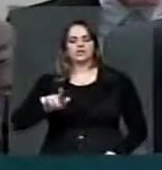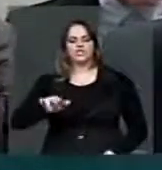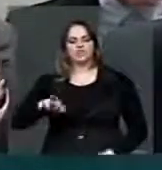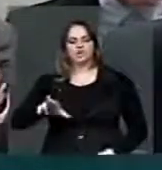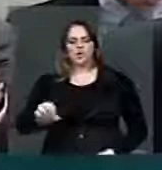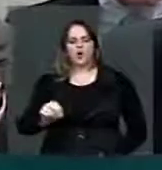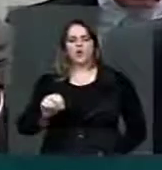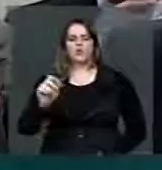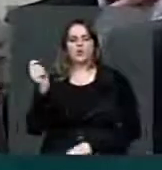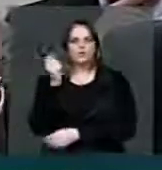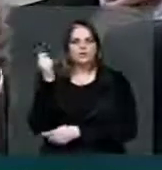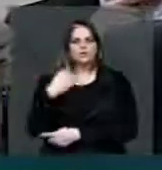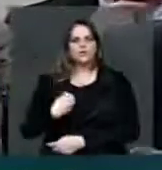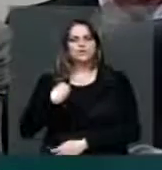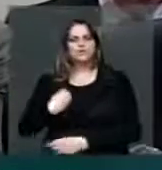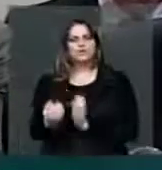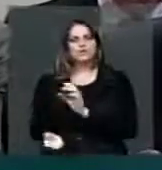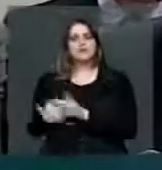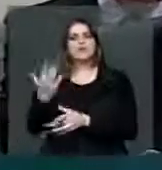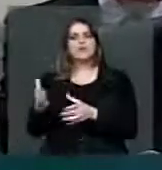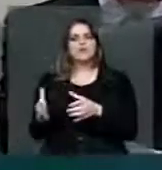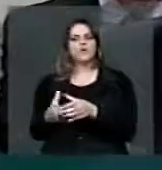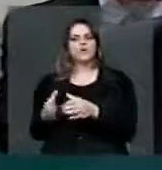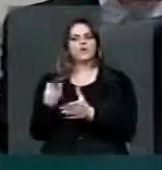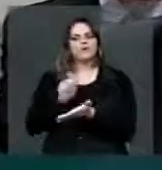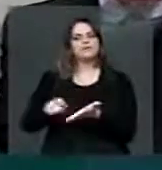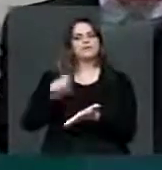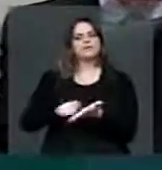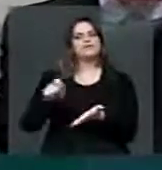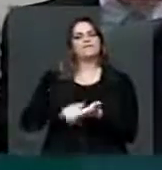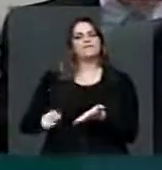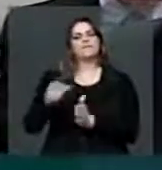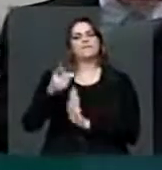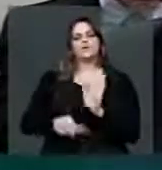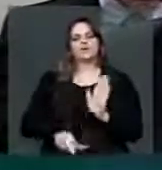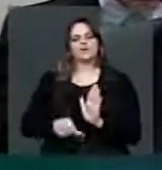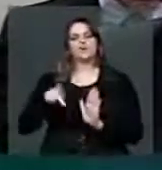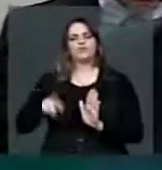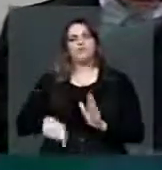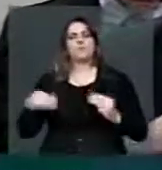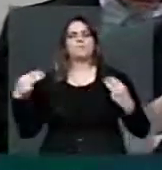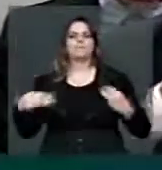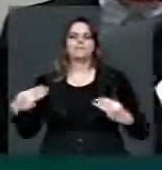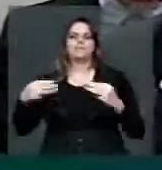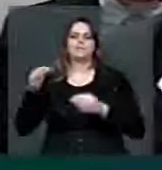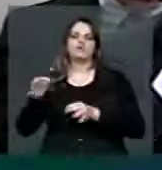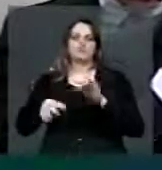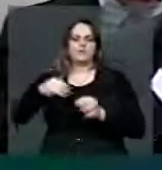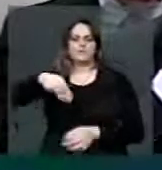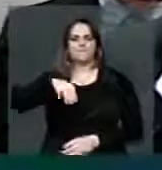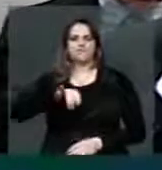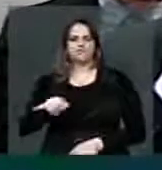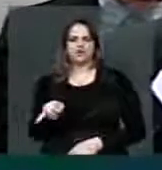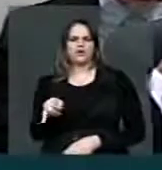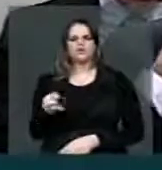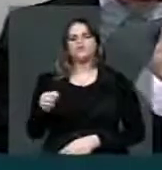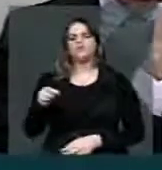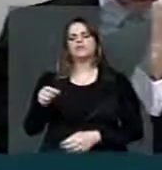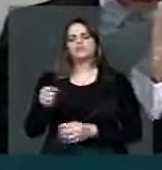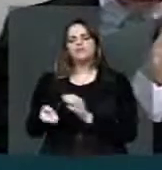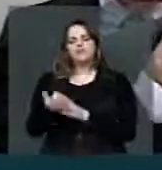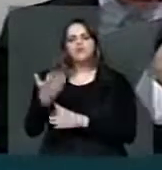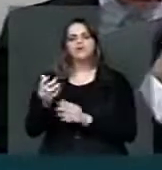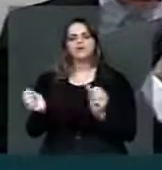constituísse um grupo para escrever um anteprojeto. Esse projeto foi escrito pelo Ministério da Justiça com o Centro de